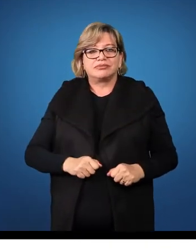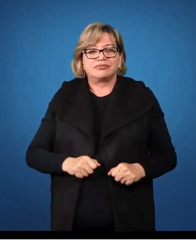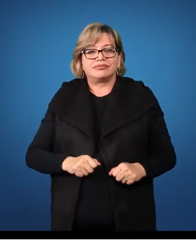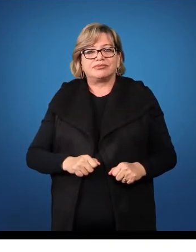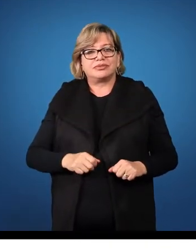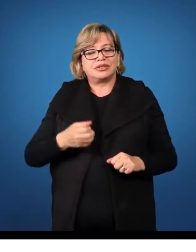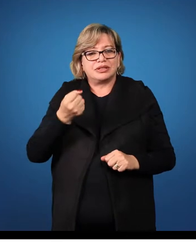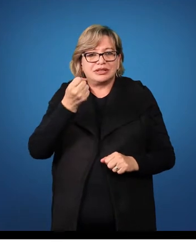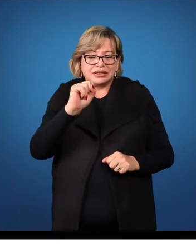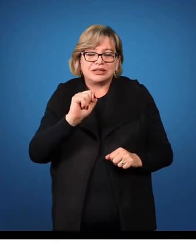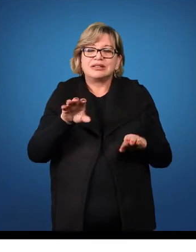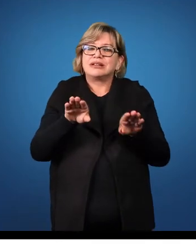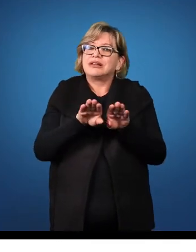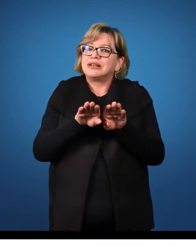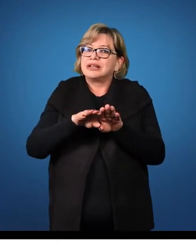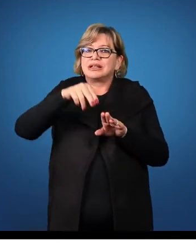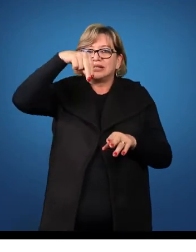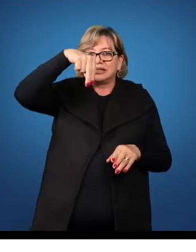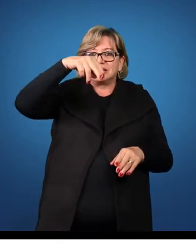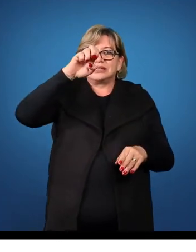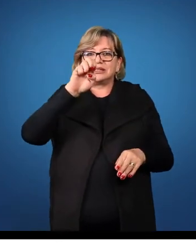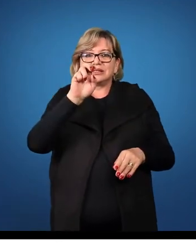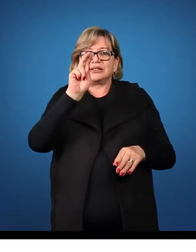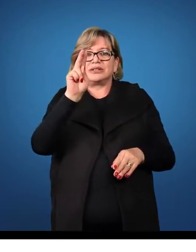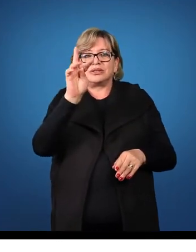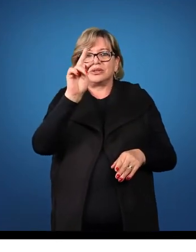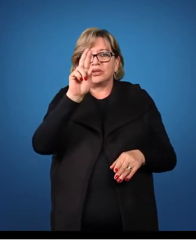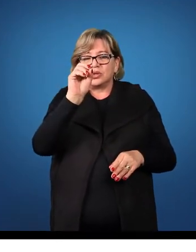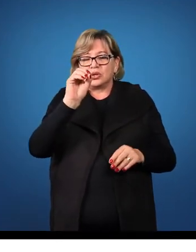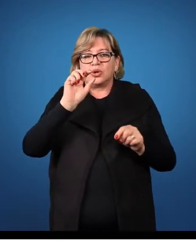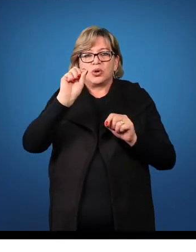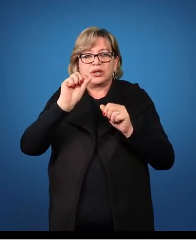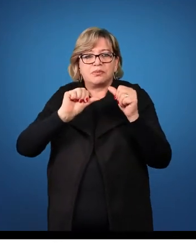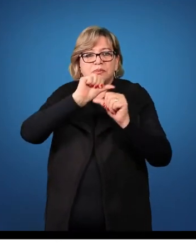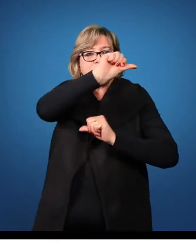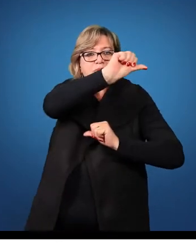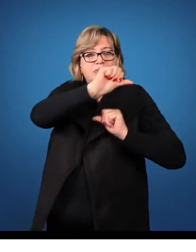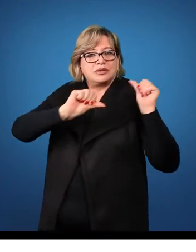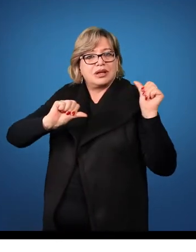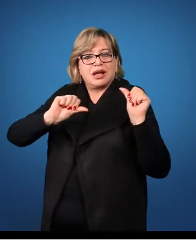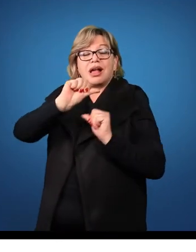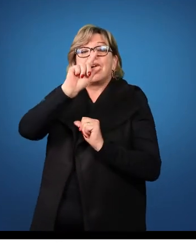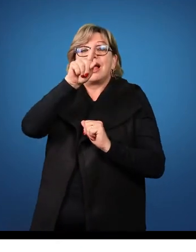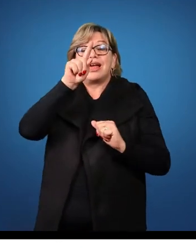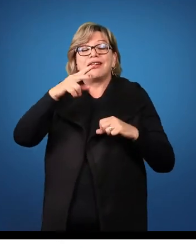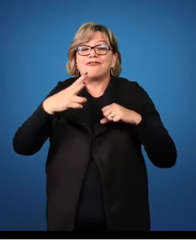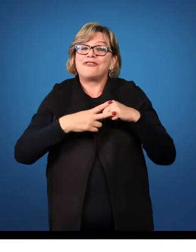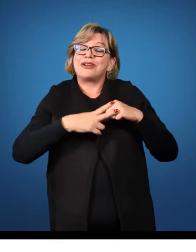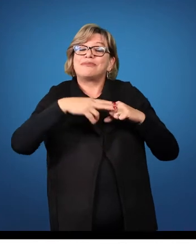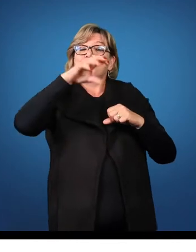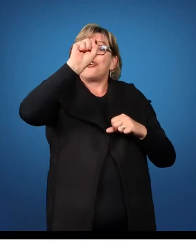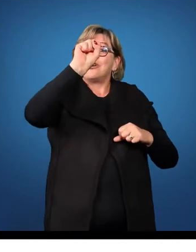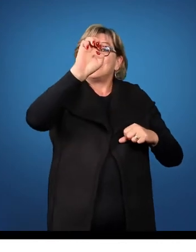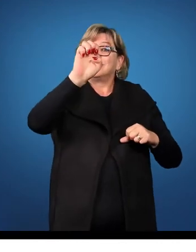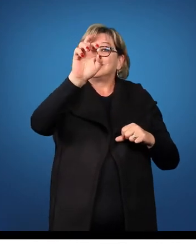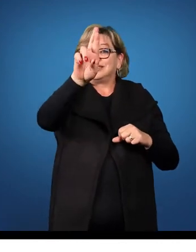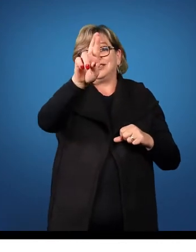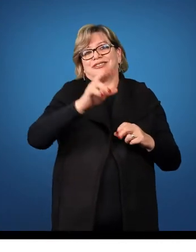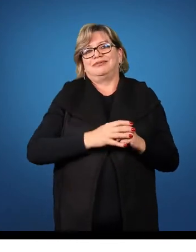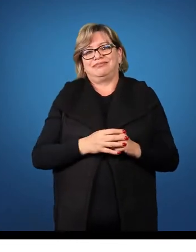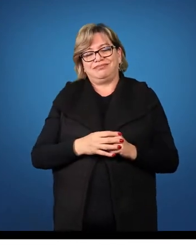para o neutro. O que vai flexionar é o verbo ser no presente do indicativo.